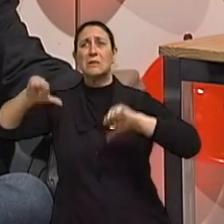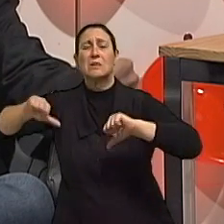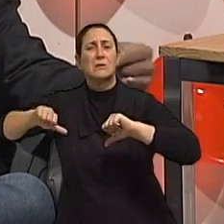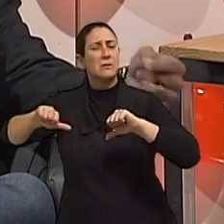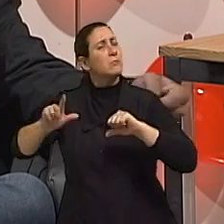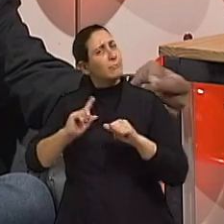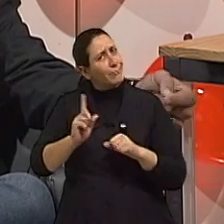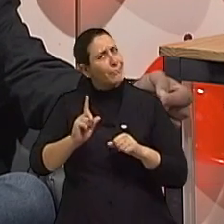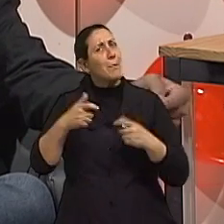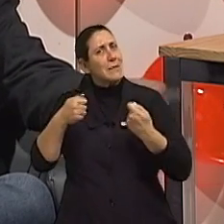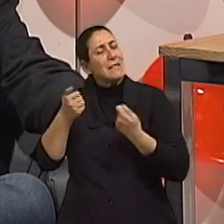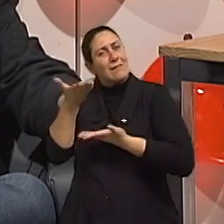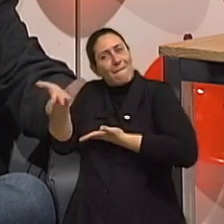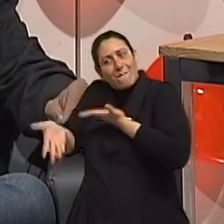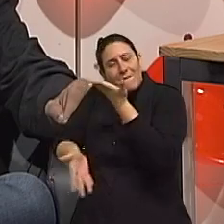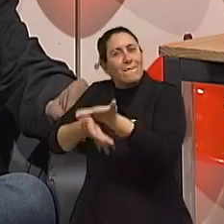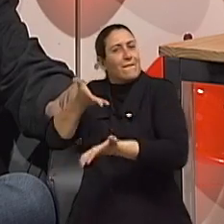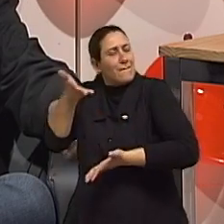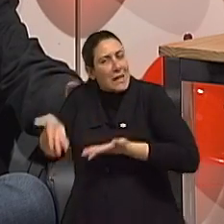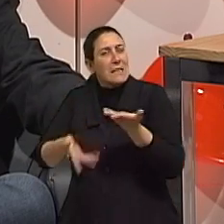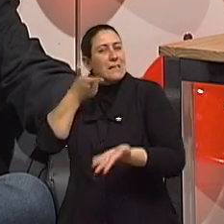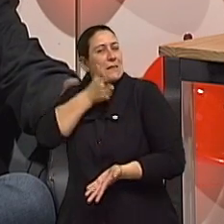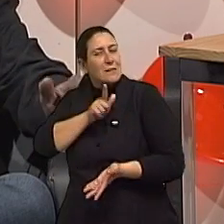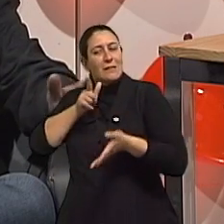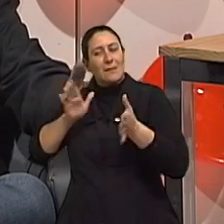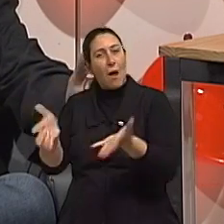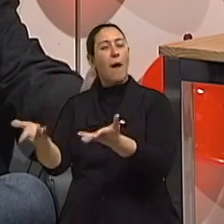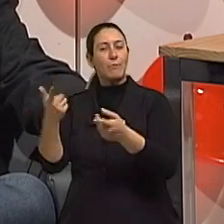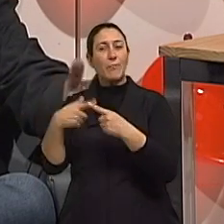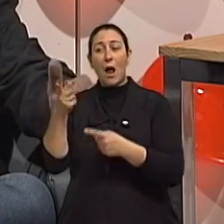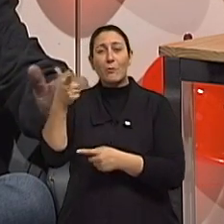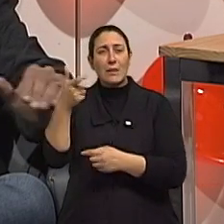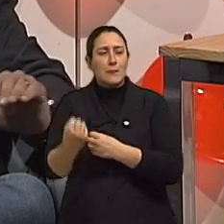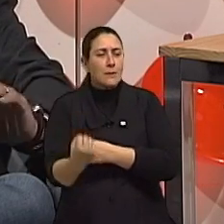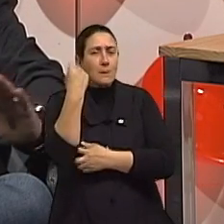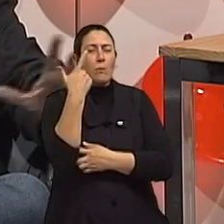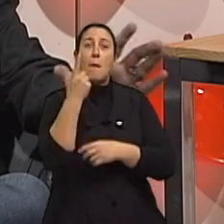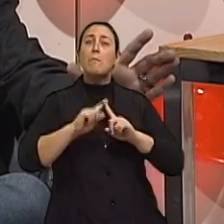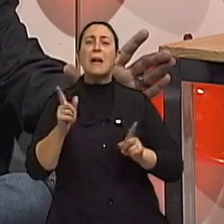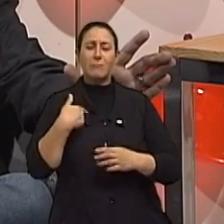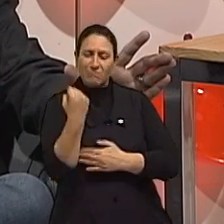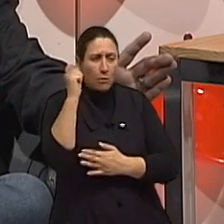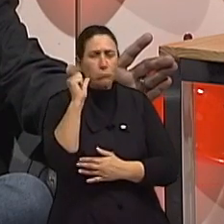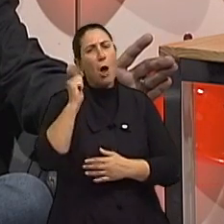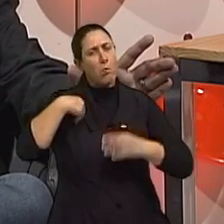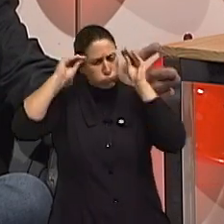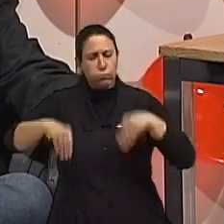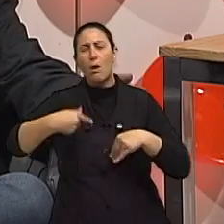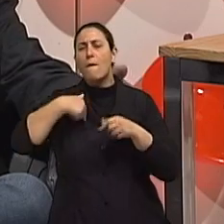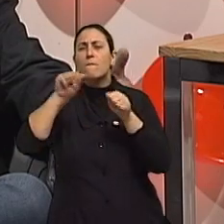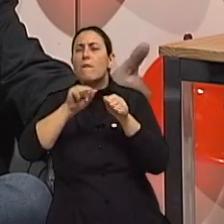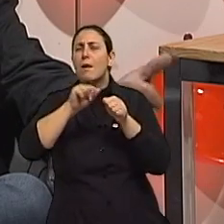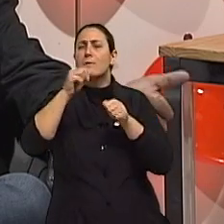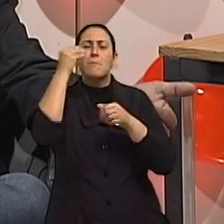eu também quero agradar tanto que eu vou lá e vou cheio de compromisso, não, eu não tenho a ereção, mas eu vou fazer tudo possível, e eu paro